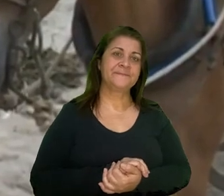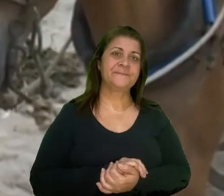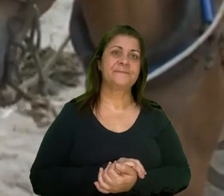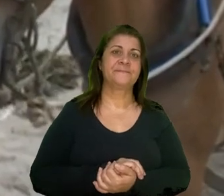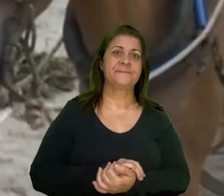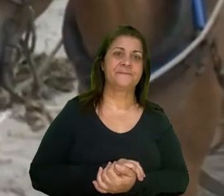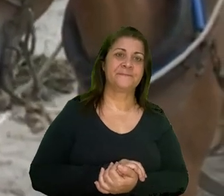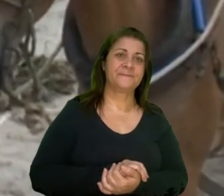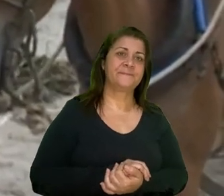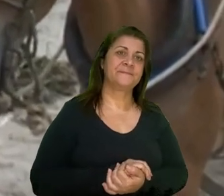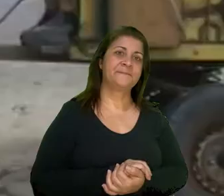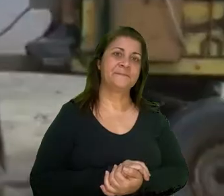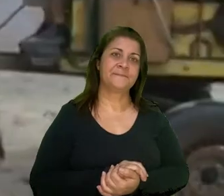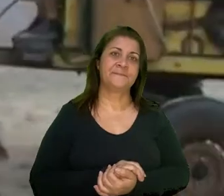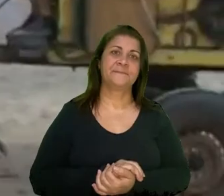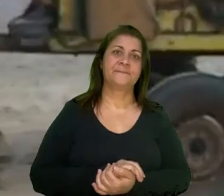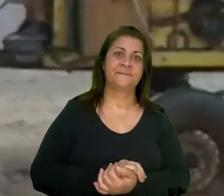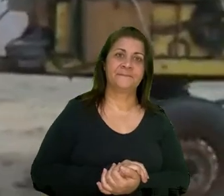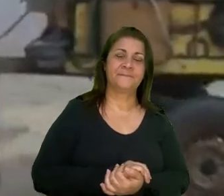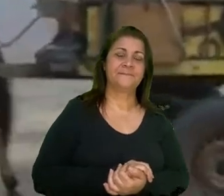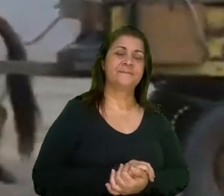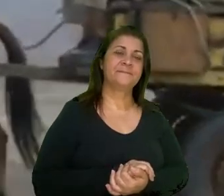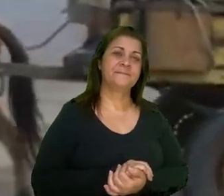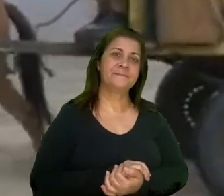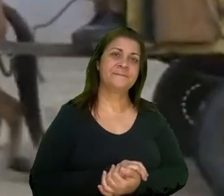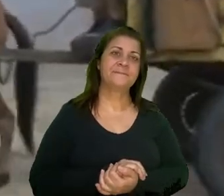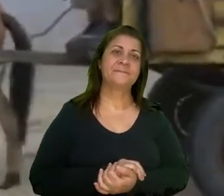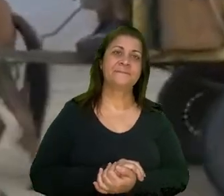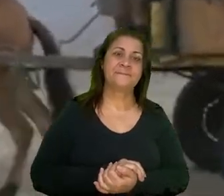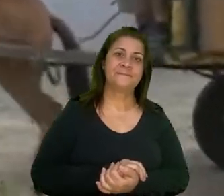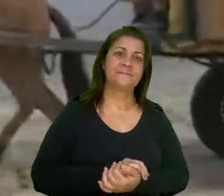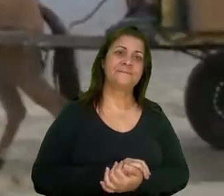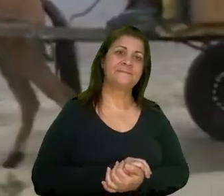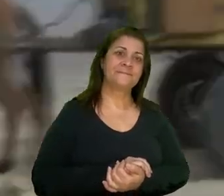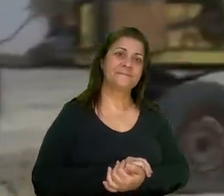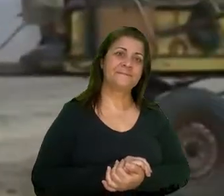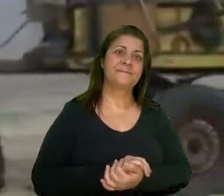que ainda é